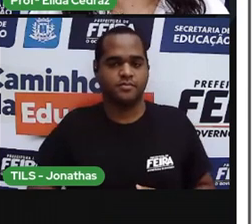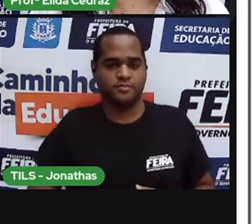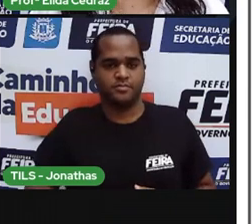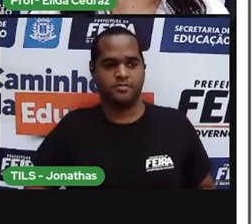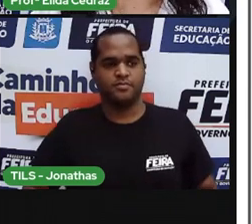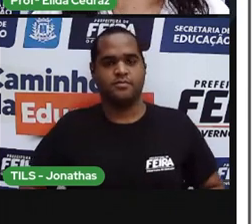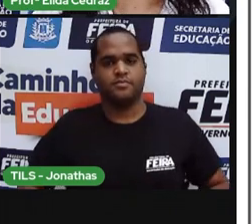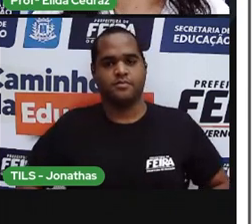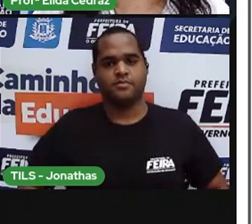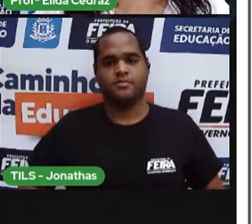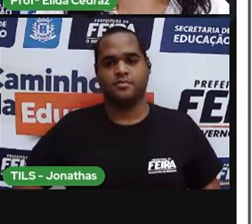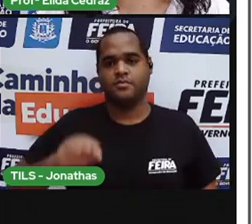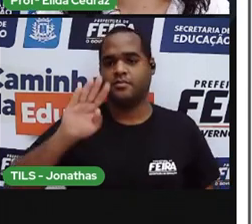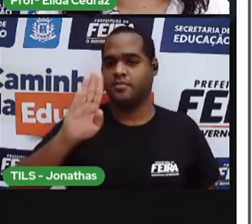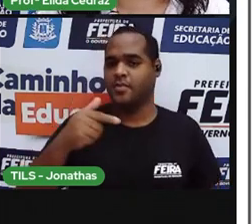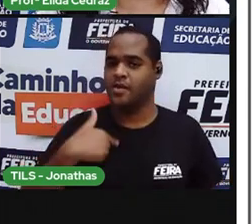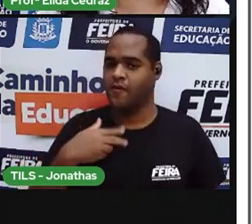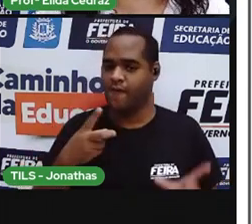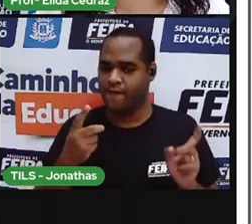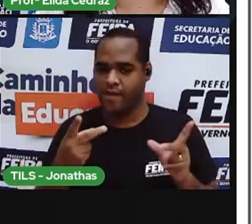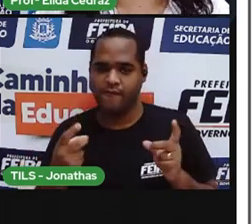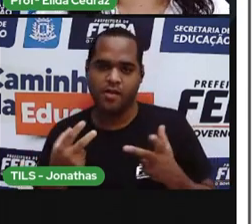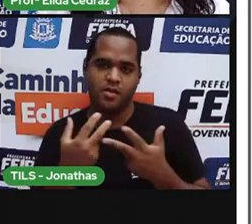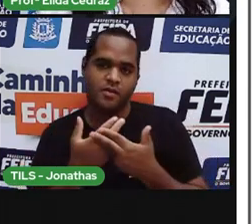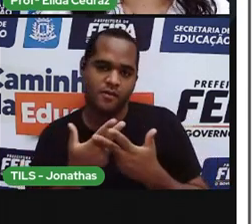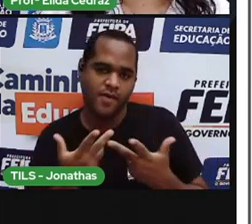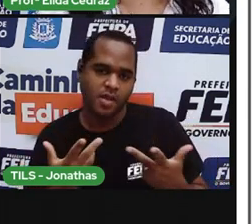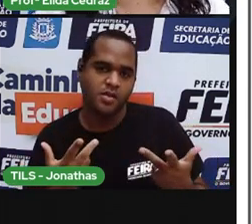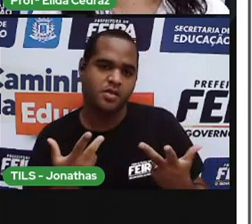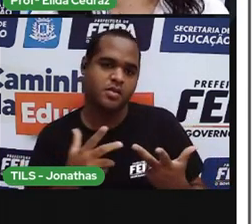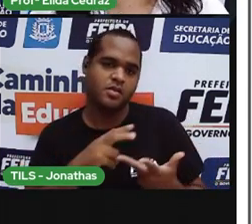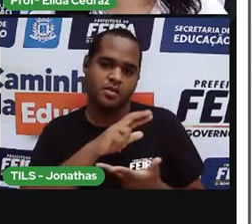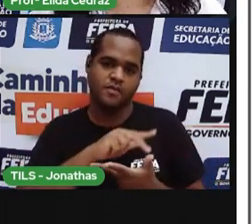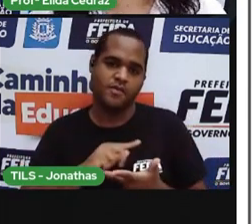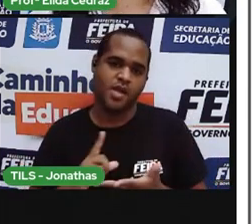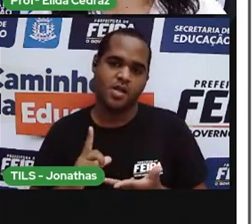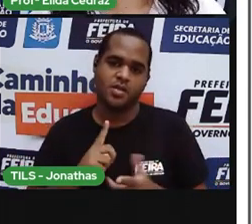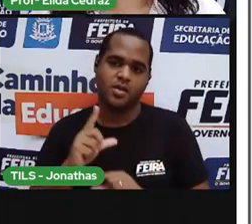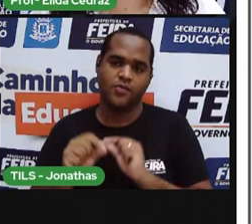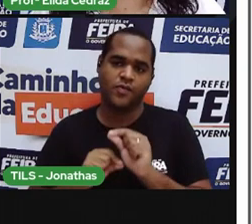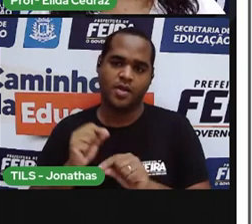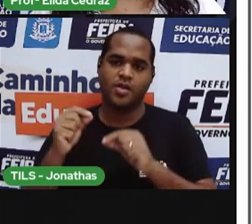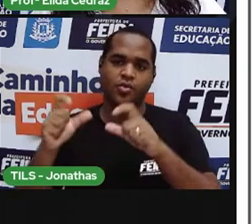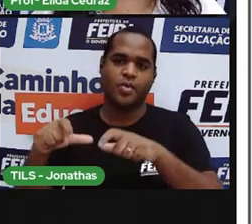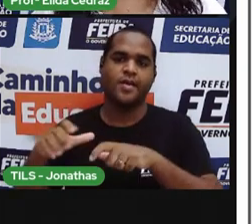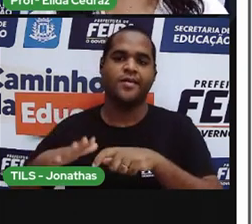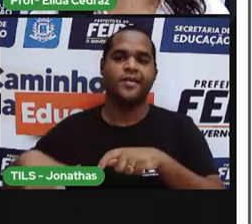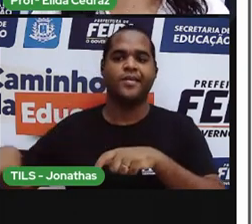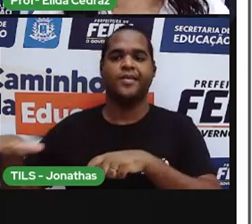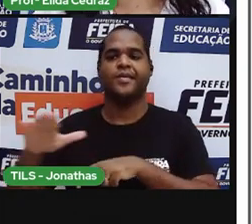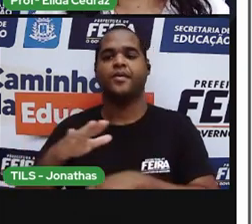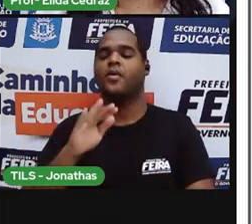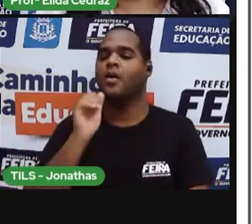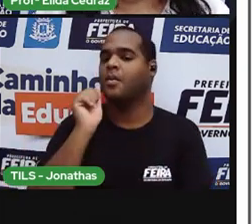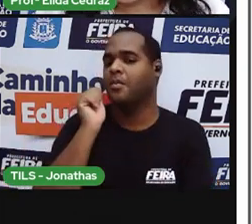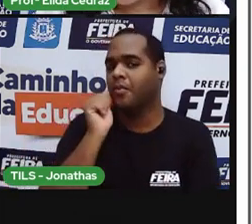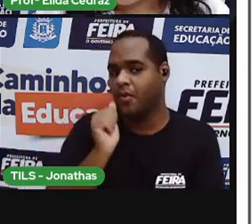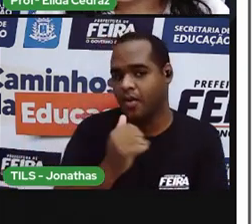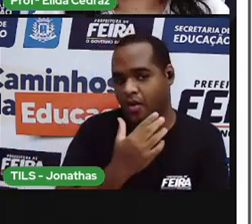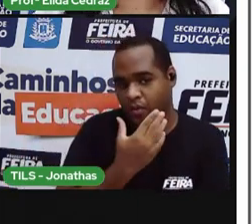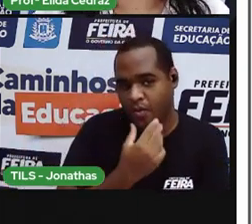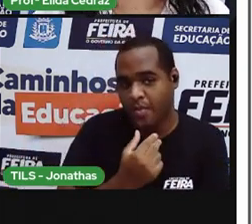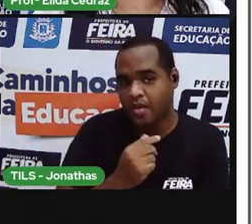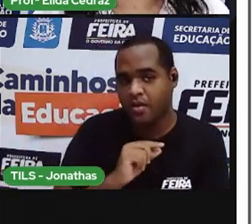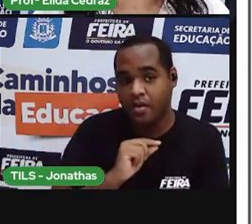Lê, sabe? Eu vendo frutas, legumes e verduras na feira. eu sou